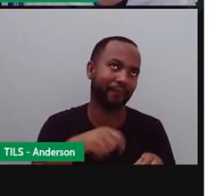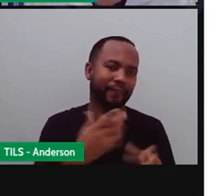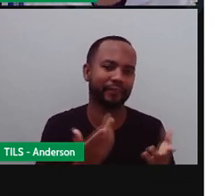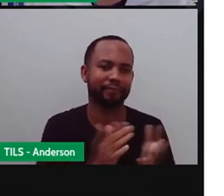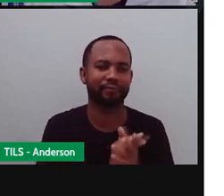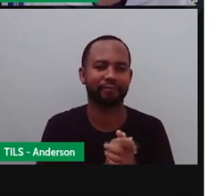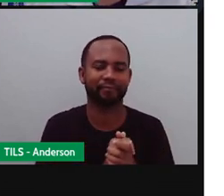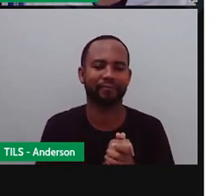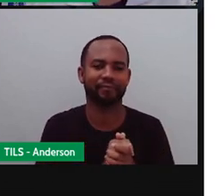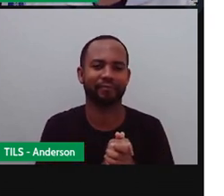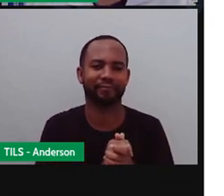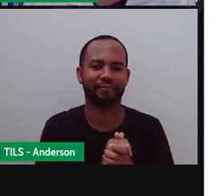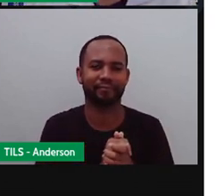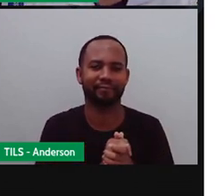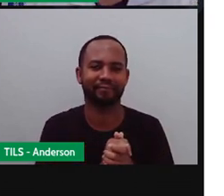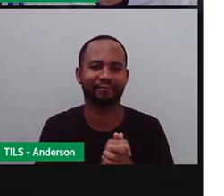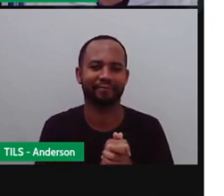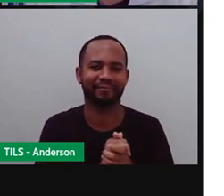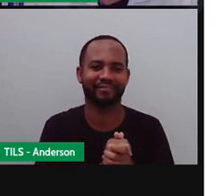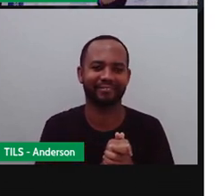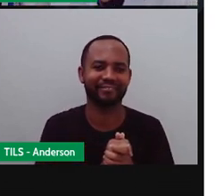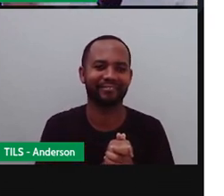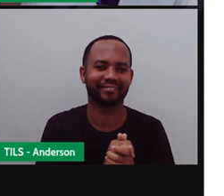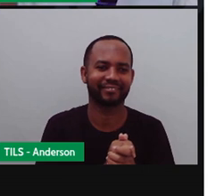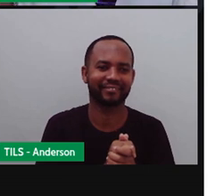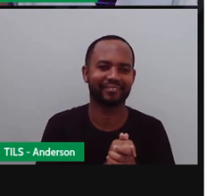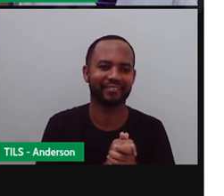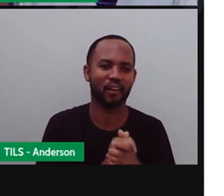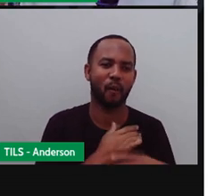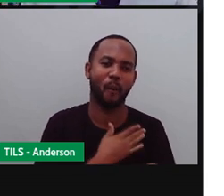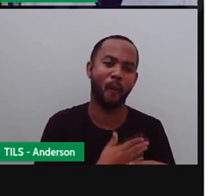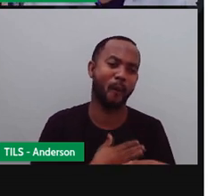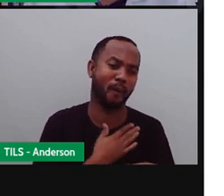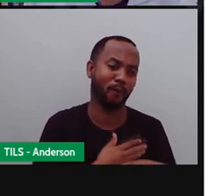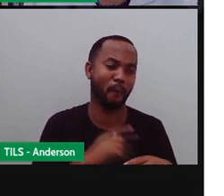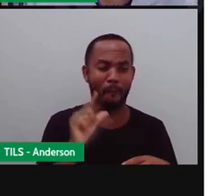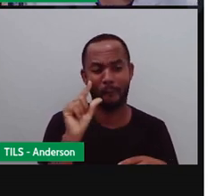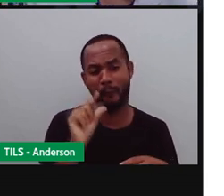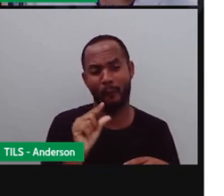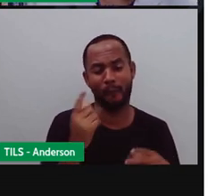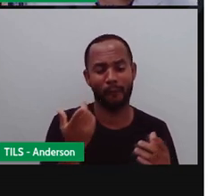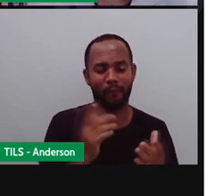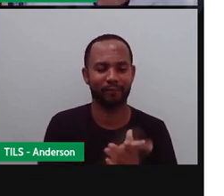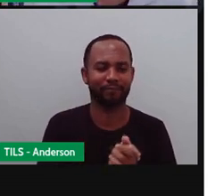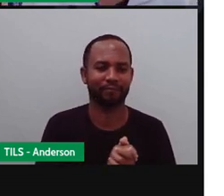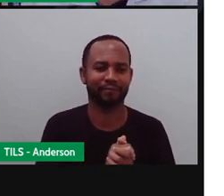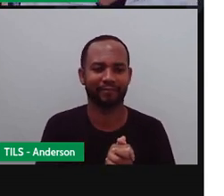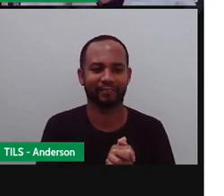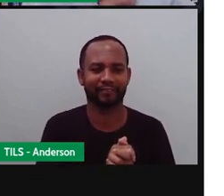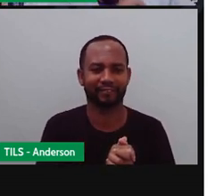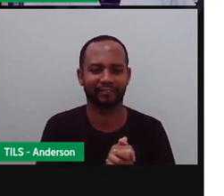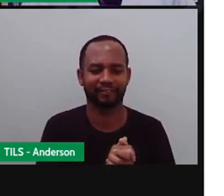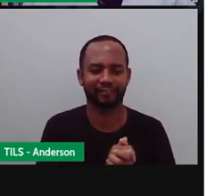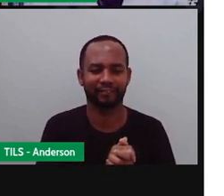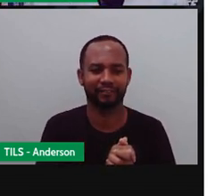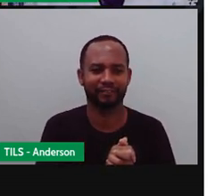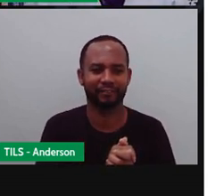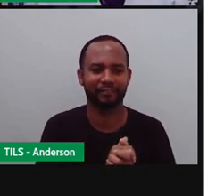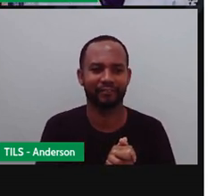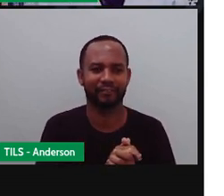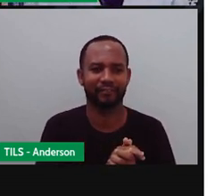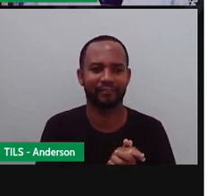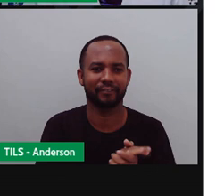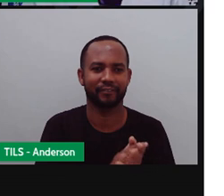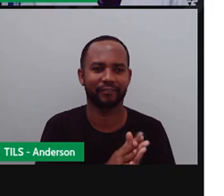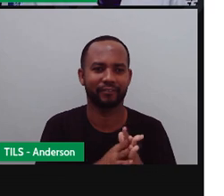Temos que frear a Anderson, porque Anderson, né? Diz que não gosta de comer, mas... Preocupante, viu, gente? Vamos lá para a nossa